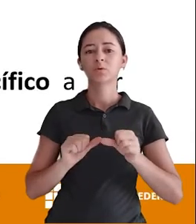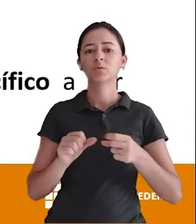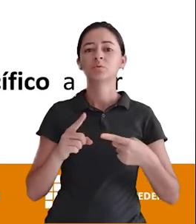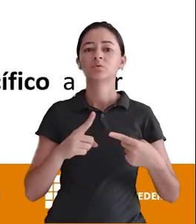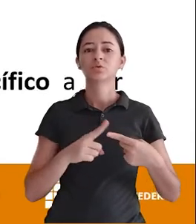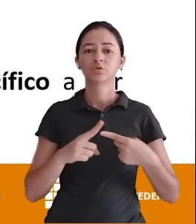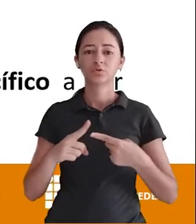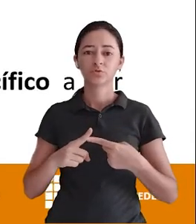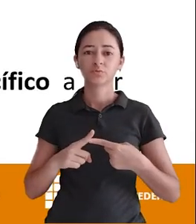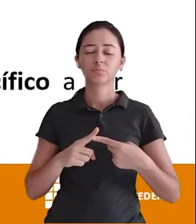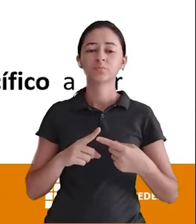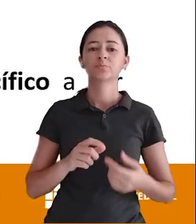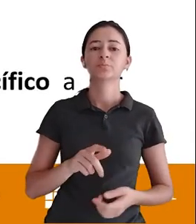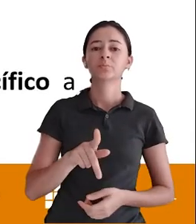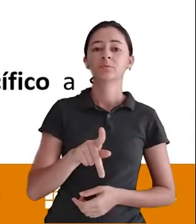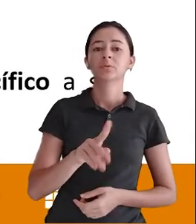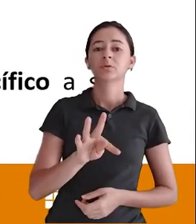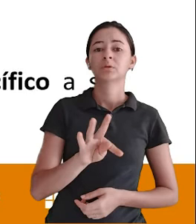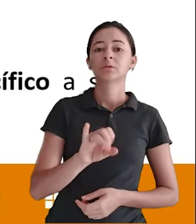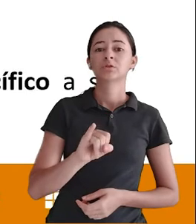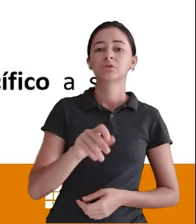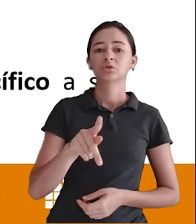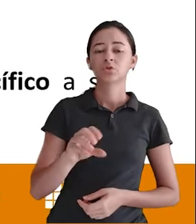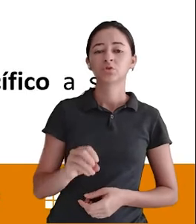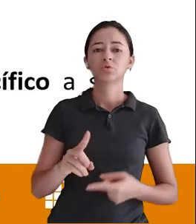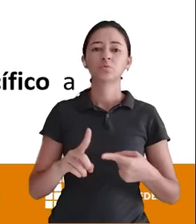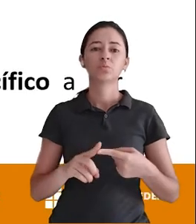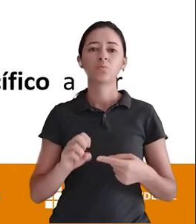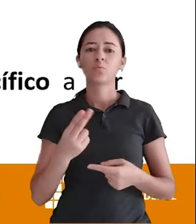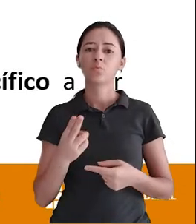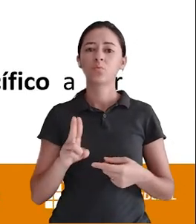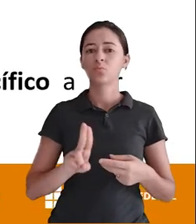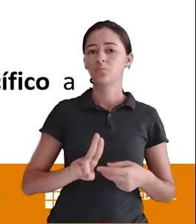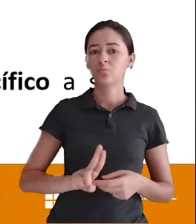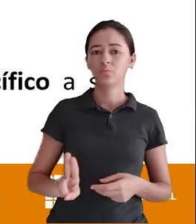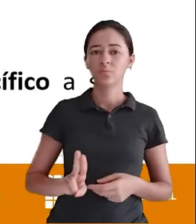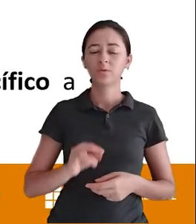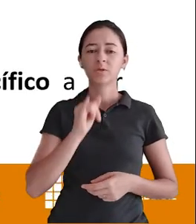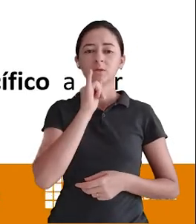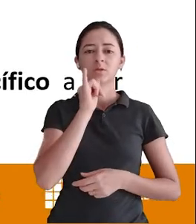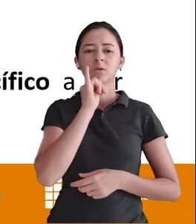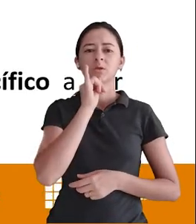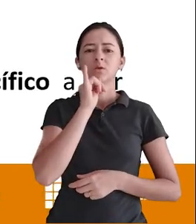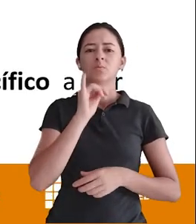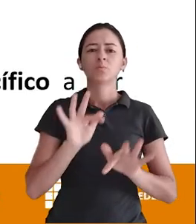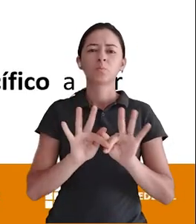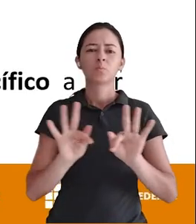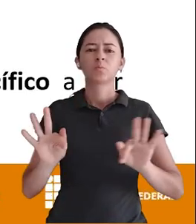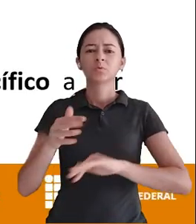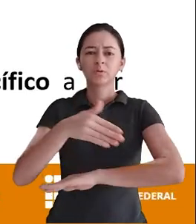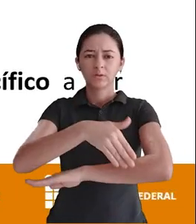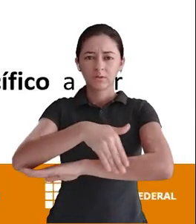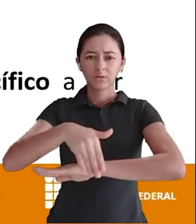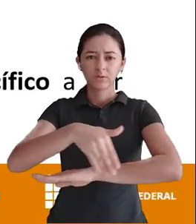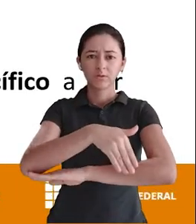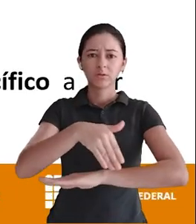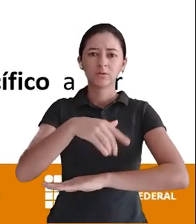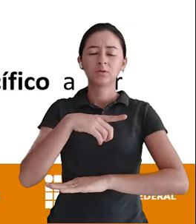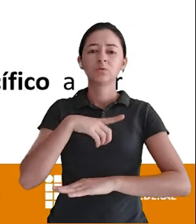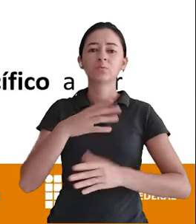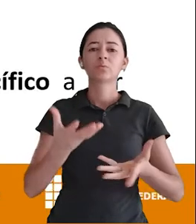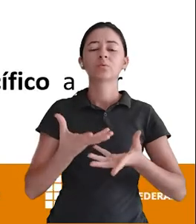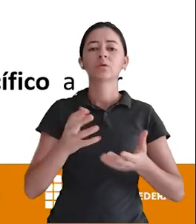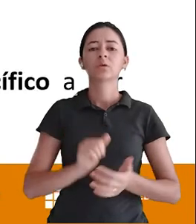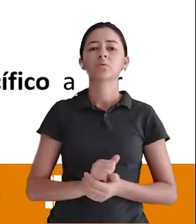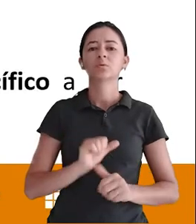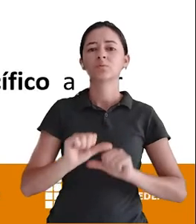atributo Então, por exemplo Eu tenho um atributo lá Endereço Eu posso mudar Aquele Aquele atributo Para AND Por